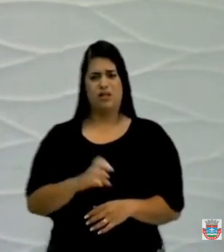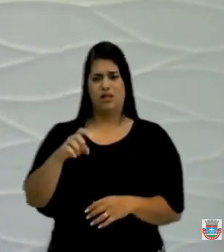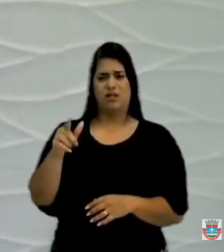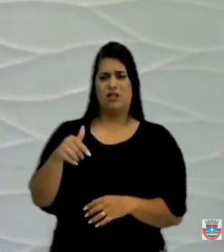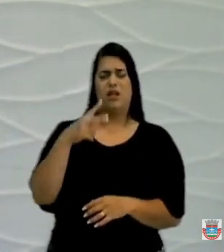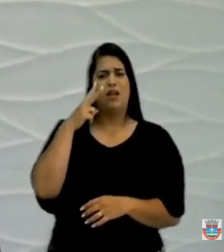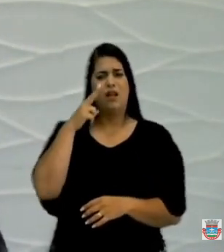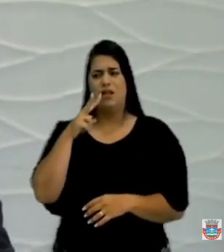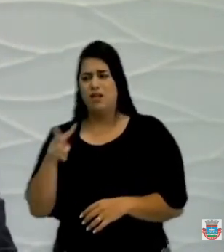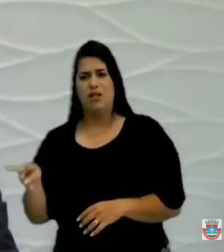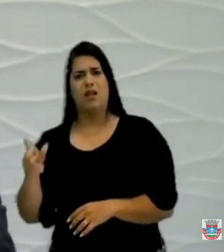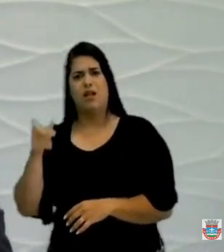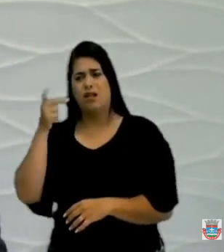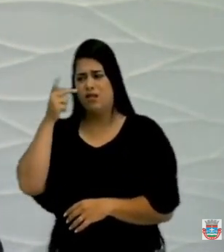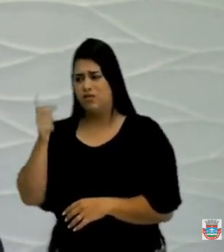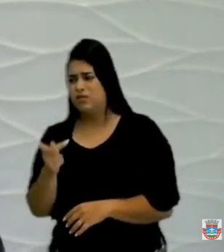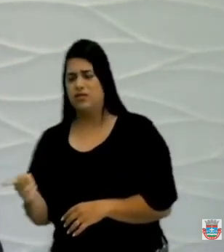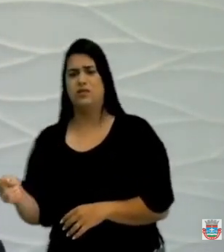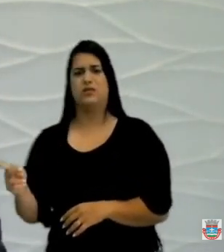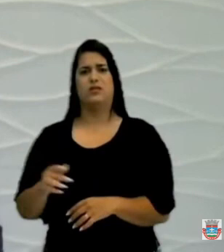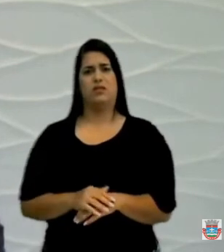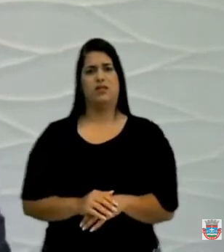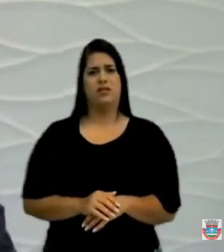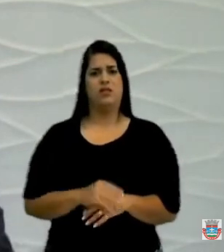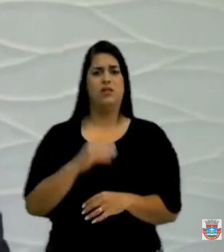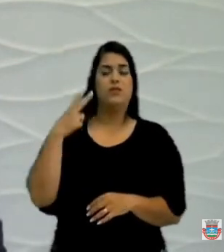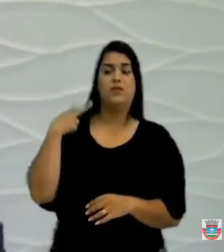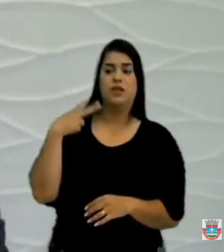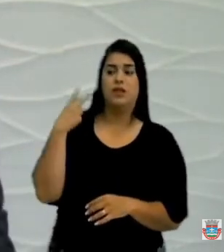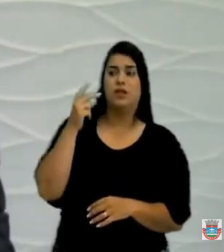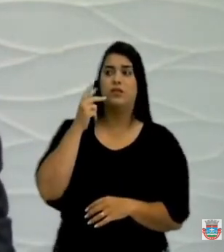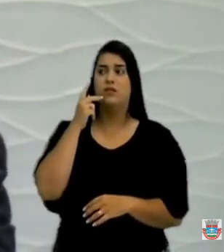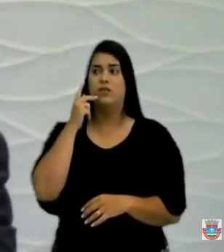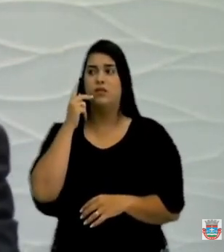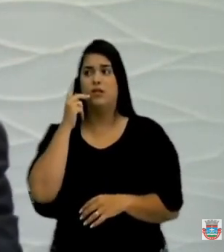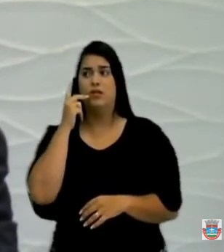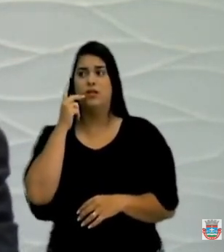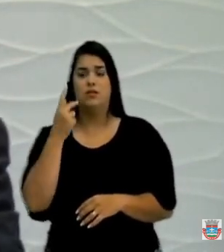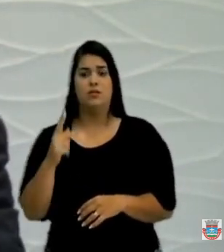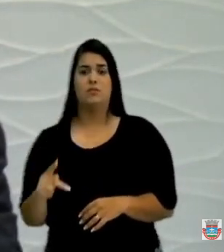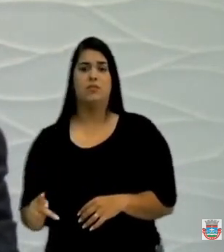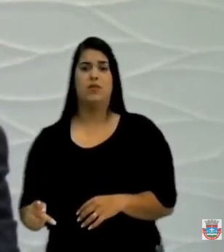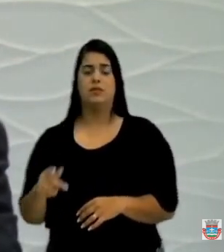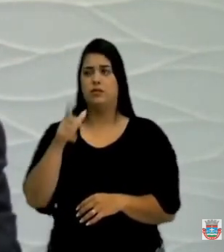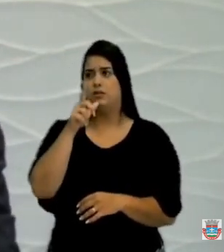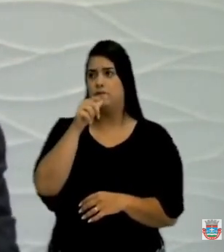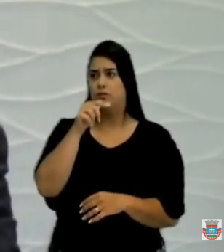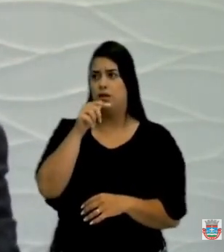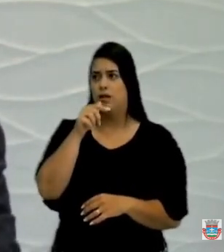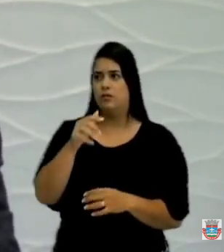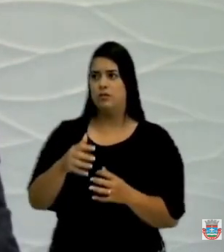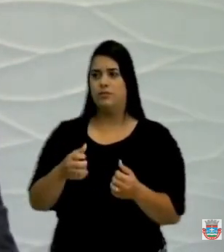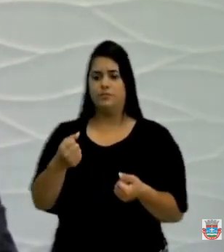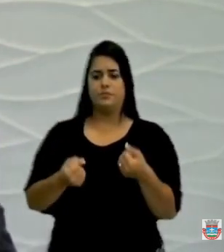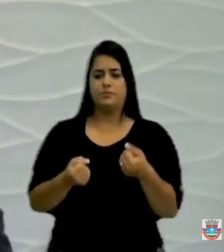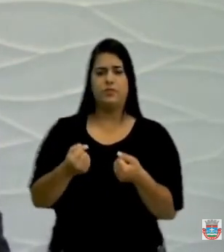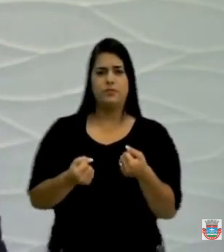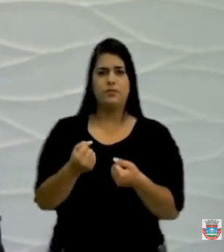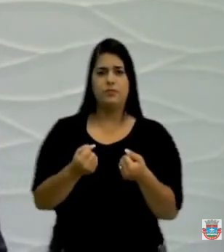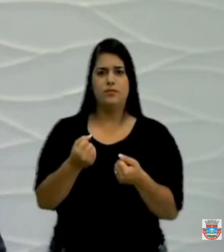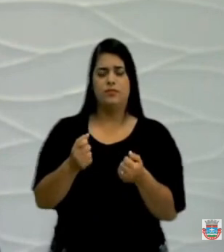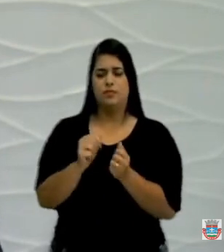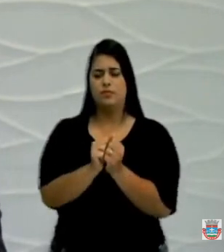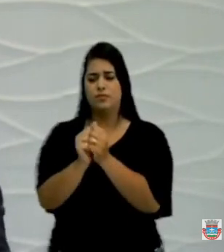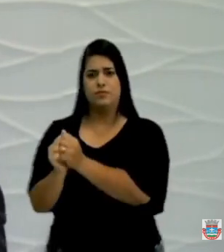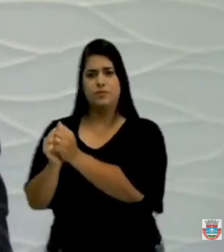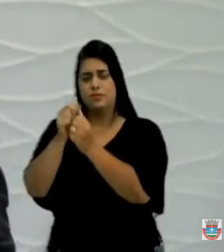Vão lá e veja. Se não fosse o vereador Pezinho, está colocando água na região, com o carro dele, abastecido pela prefeitura,